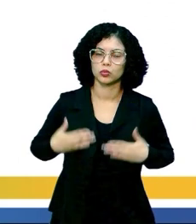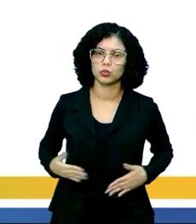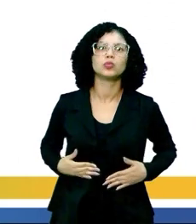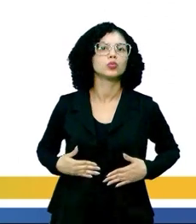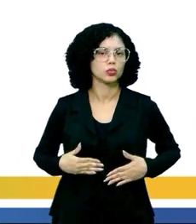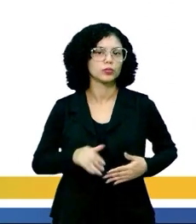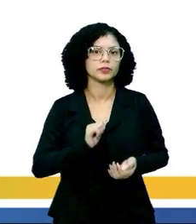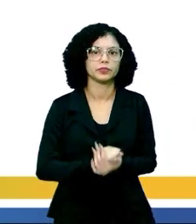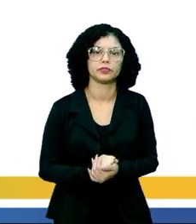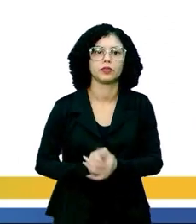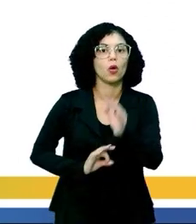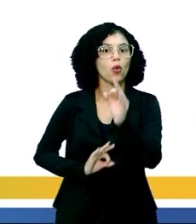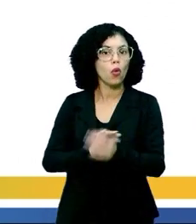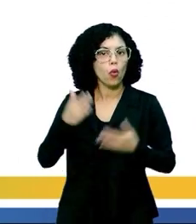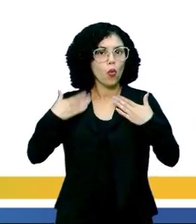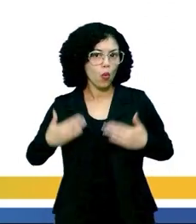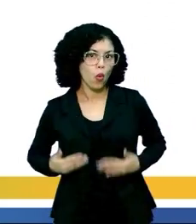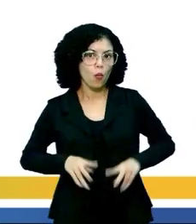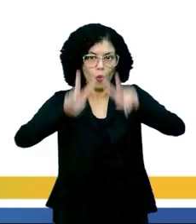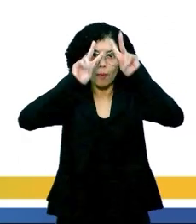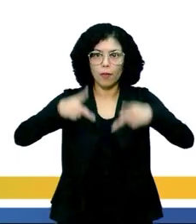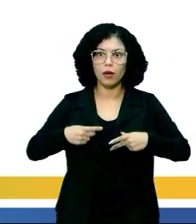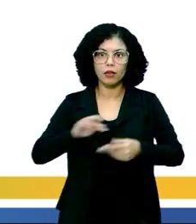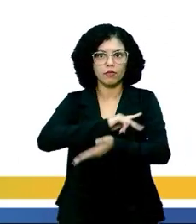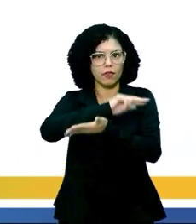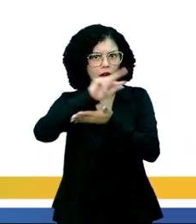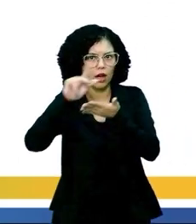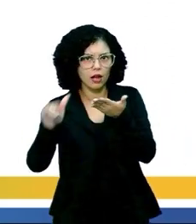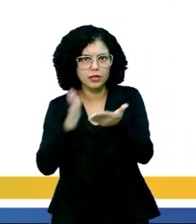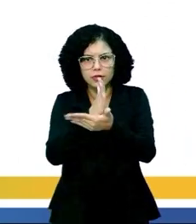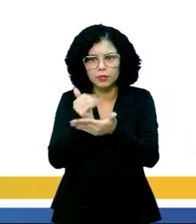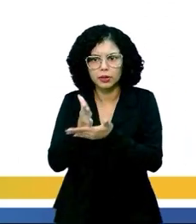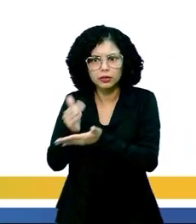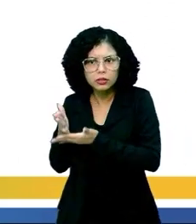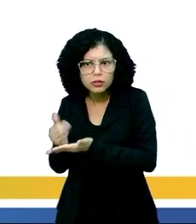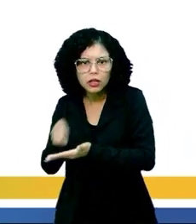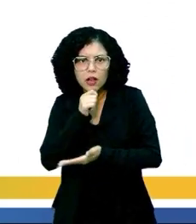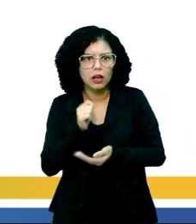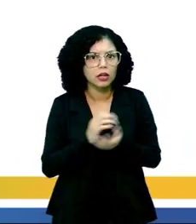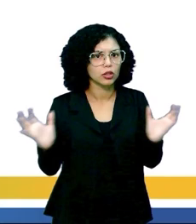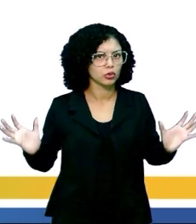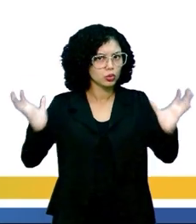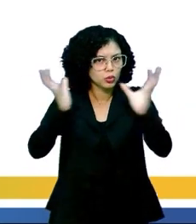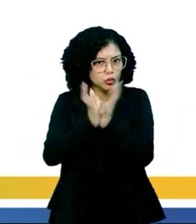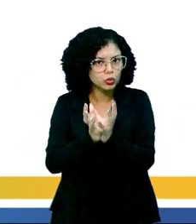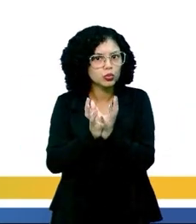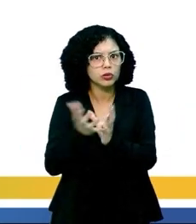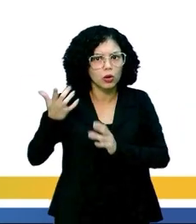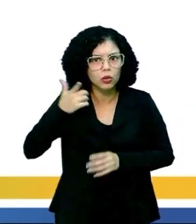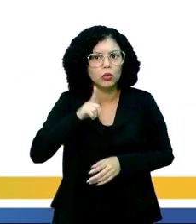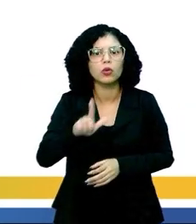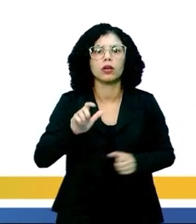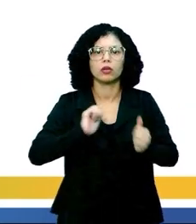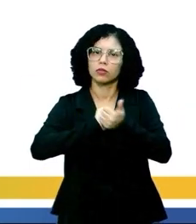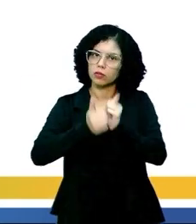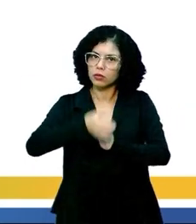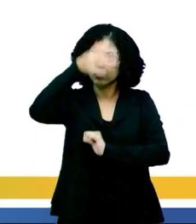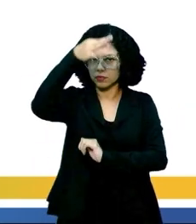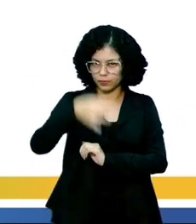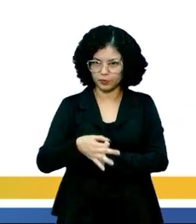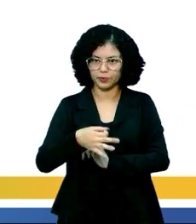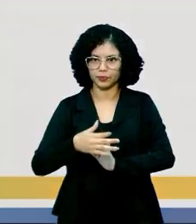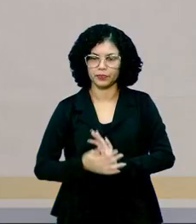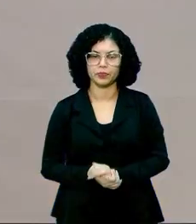do corpo humano. O organismo humano é constituído de diversas partes, que em conjunto, garantem o seu funcionamento